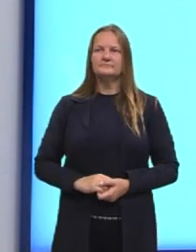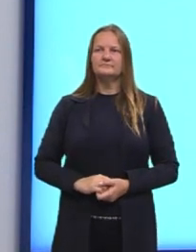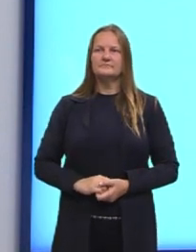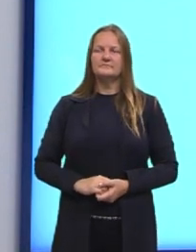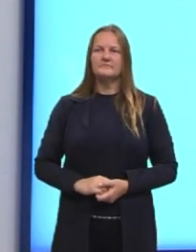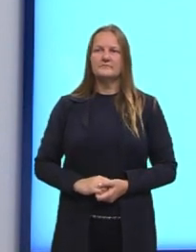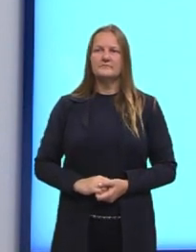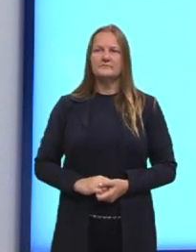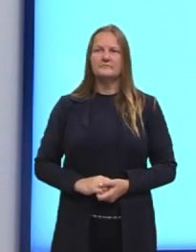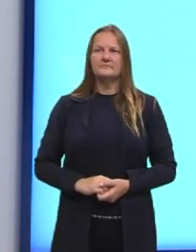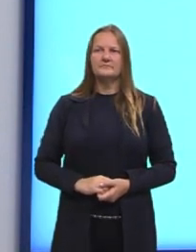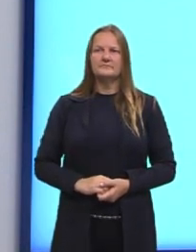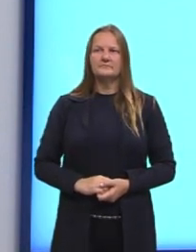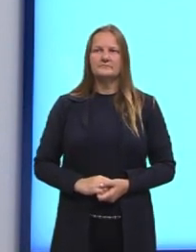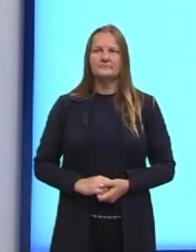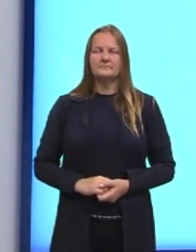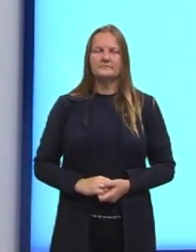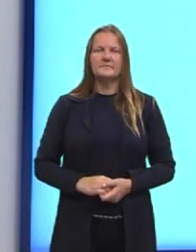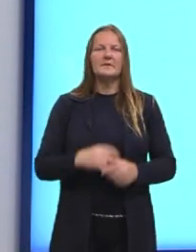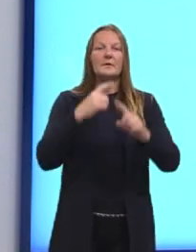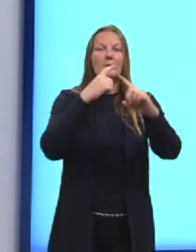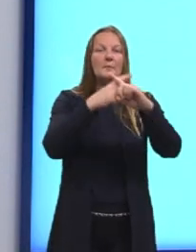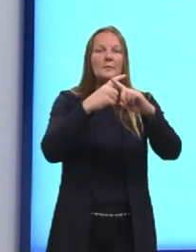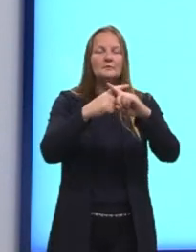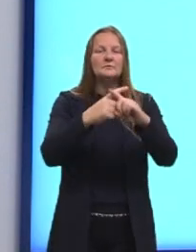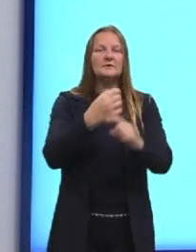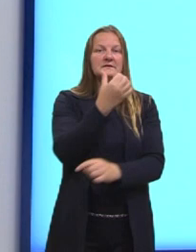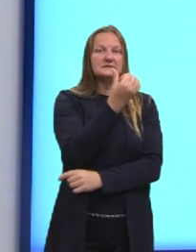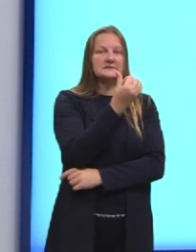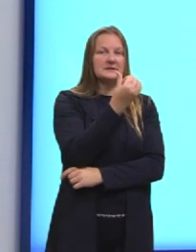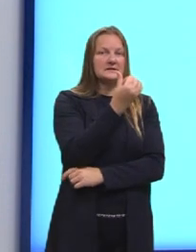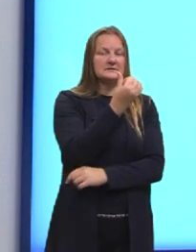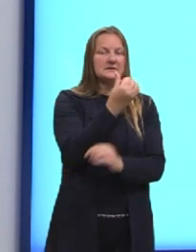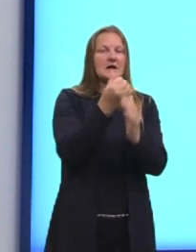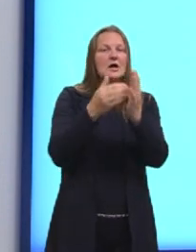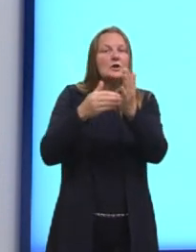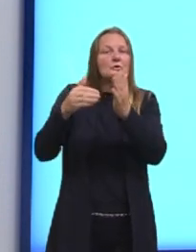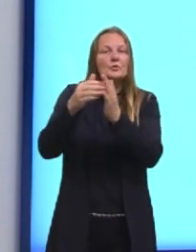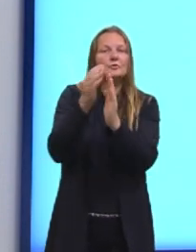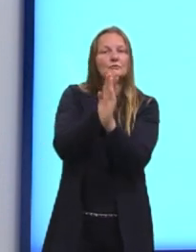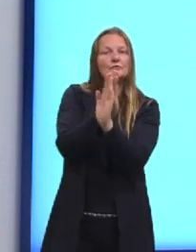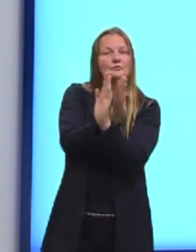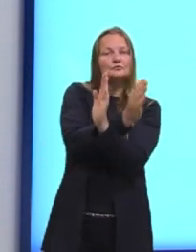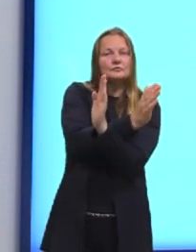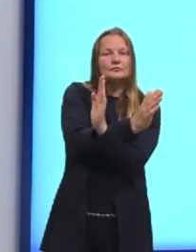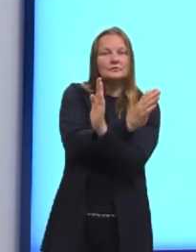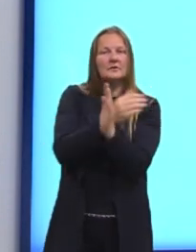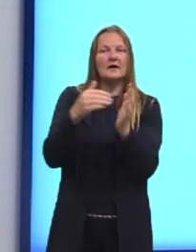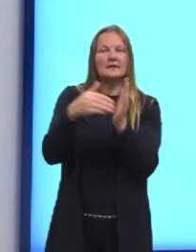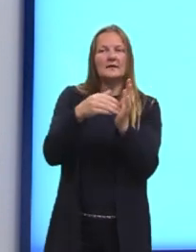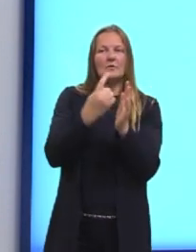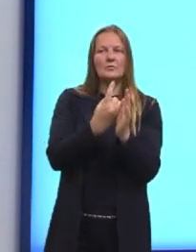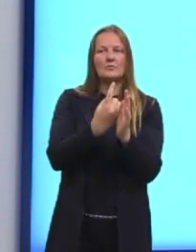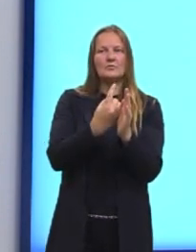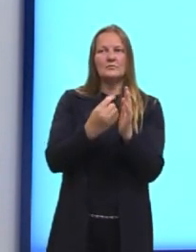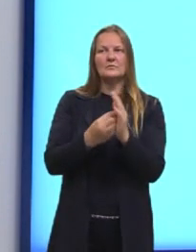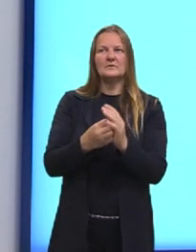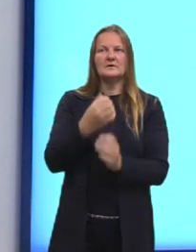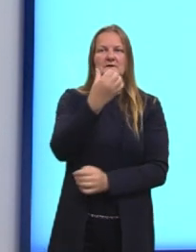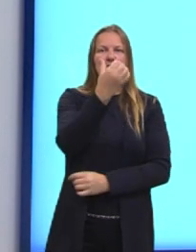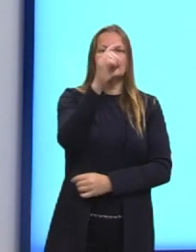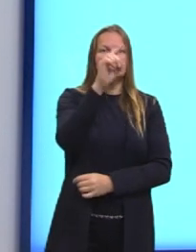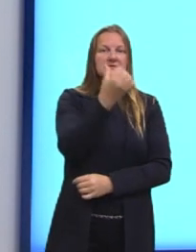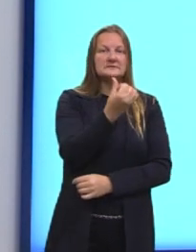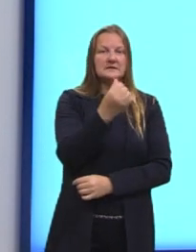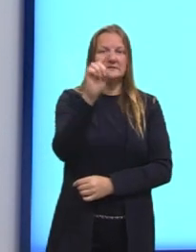O fatorial consiste, então, em multiplicar o número por todos os seus antecessores até chegar no 1. Então se eu quero o